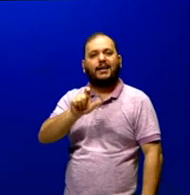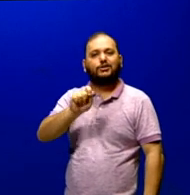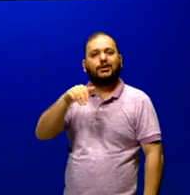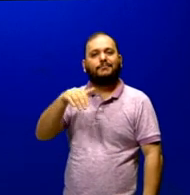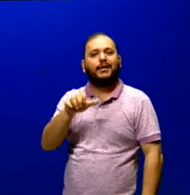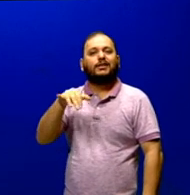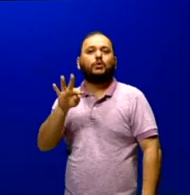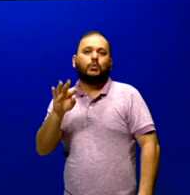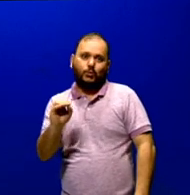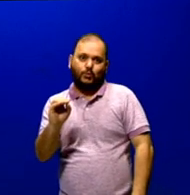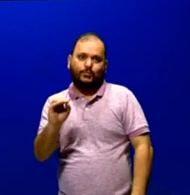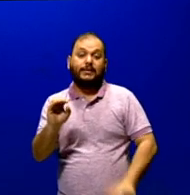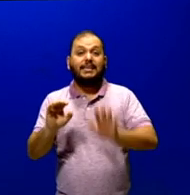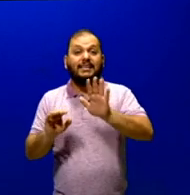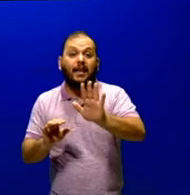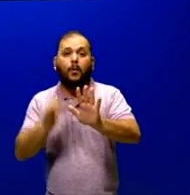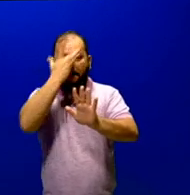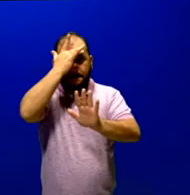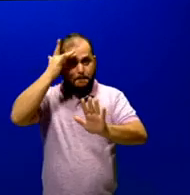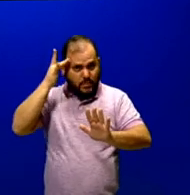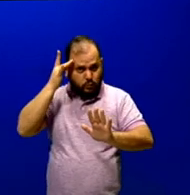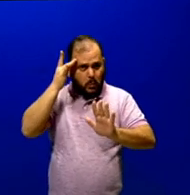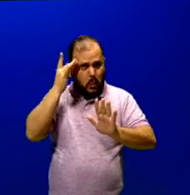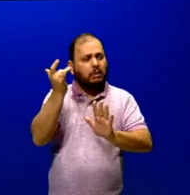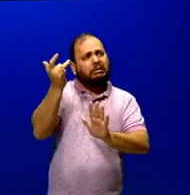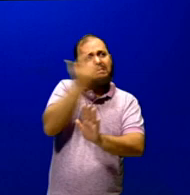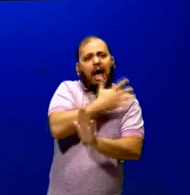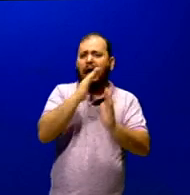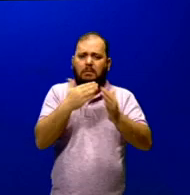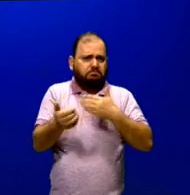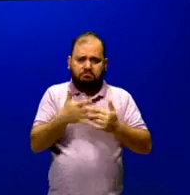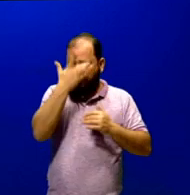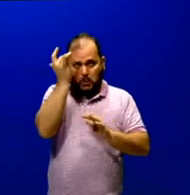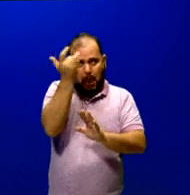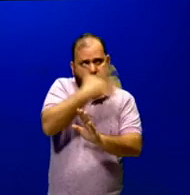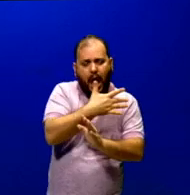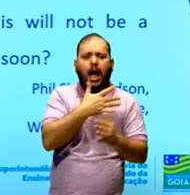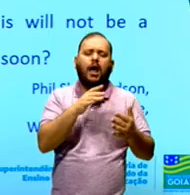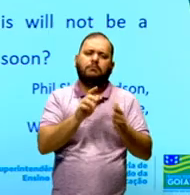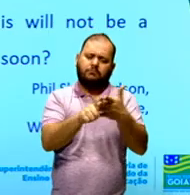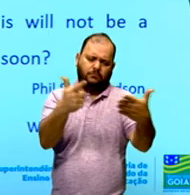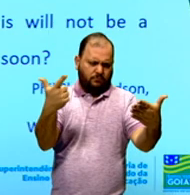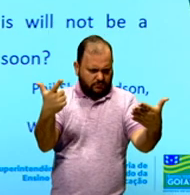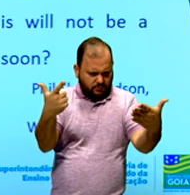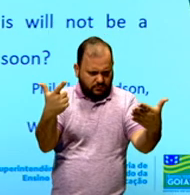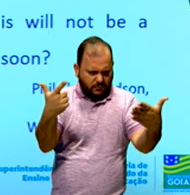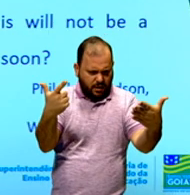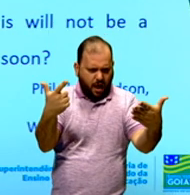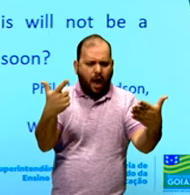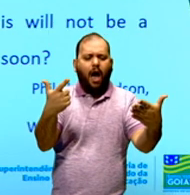vai fazer o que? Escreve em relação a essa carta, em relação a esse alerta. Então, vamos ver aqui. Nós temos alguns